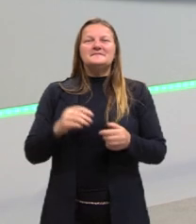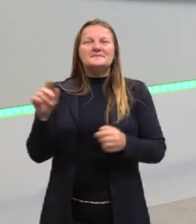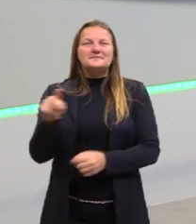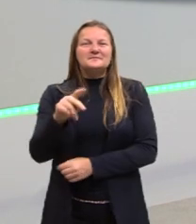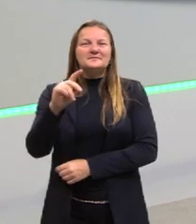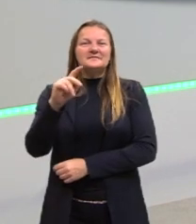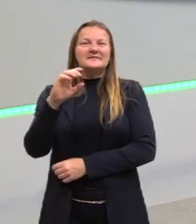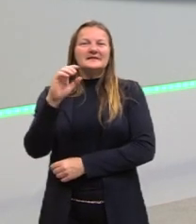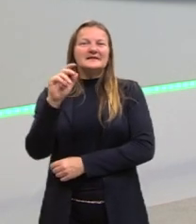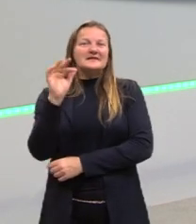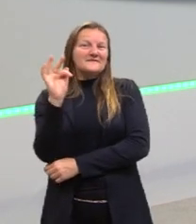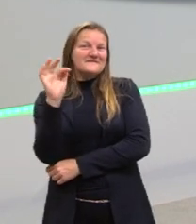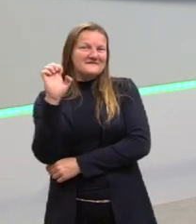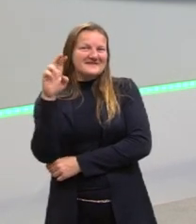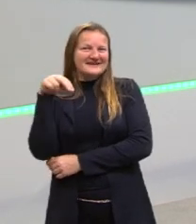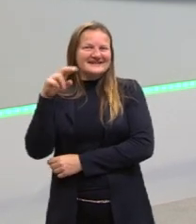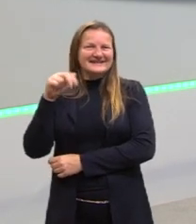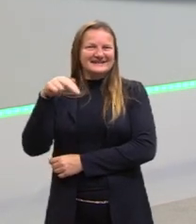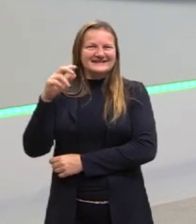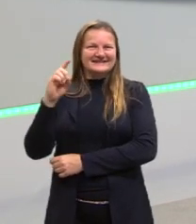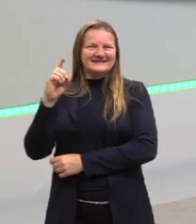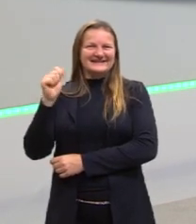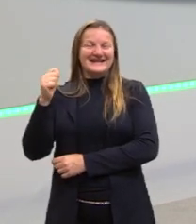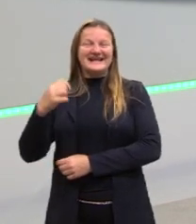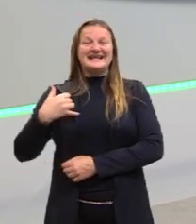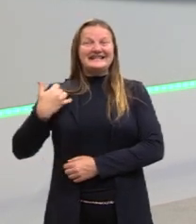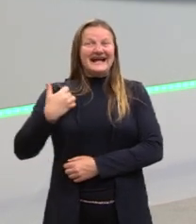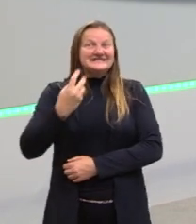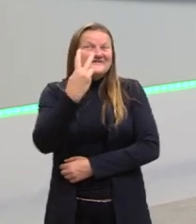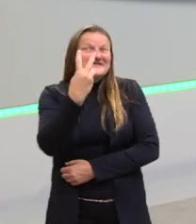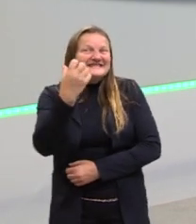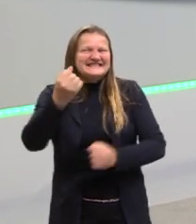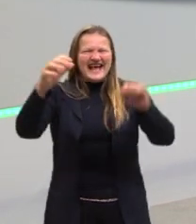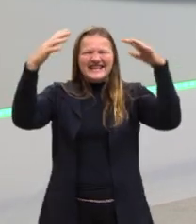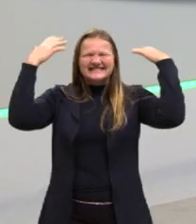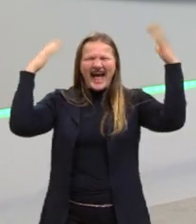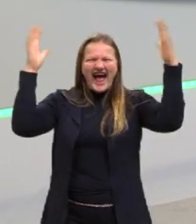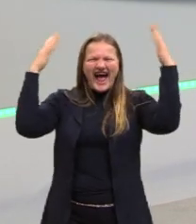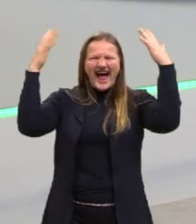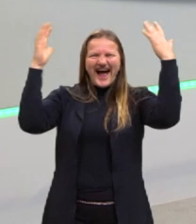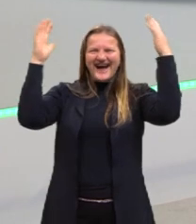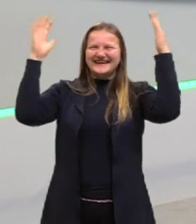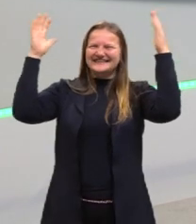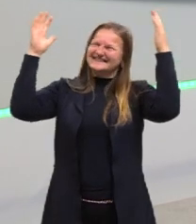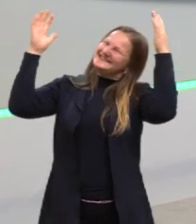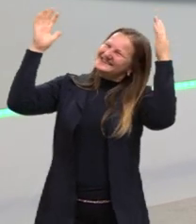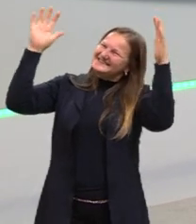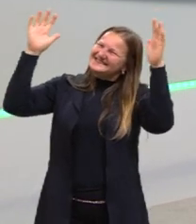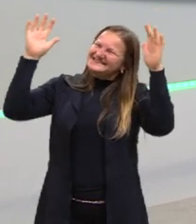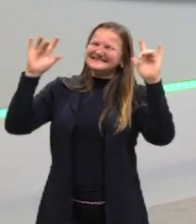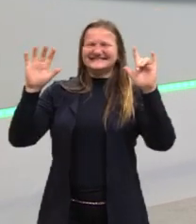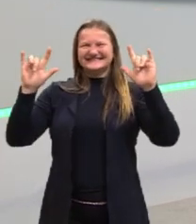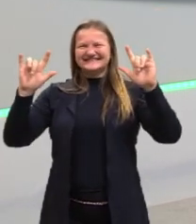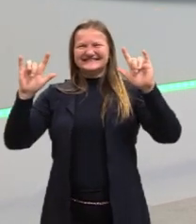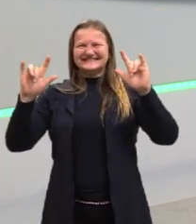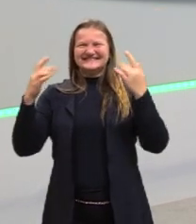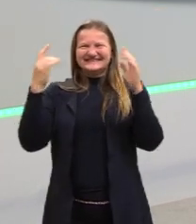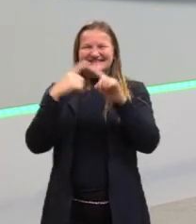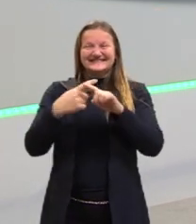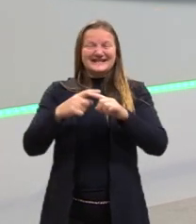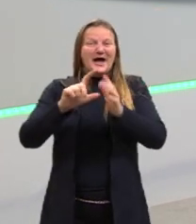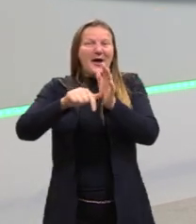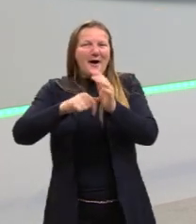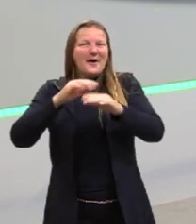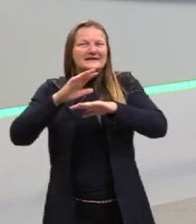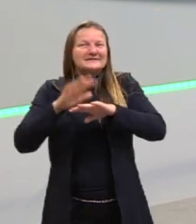sou a professora Fernanda, completei 26 anos aí depois de algumas aulas de matemática, né?